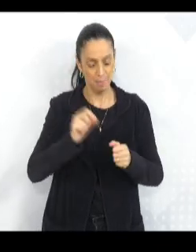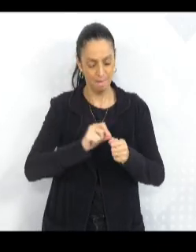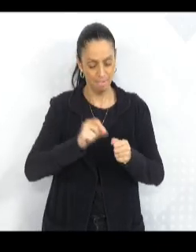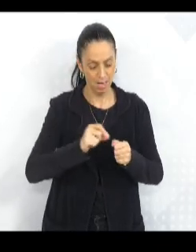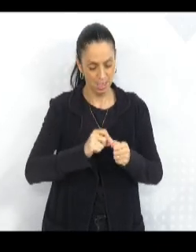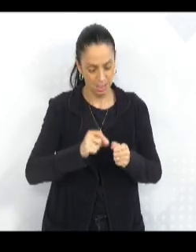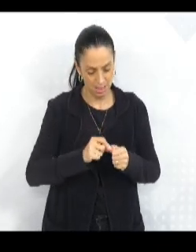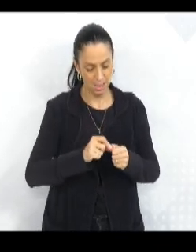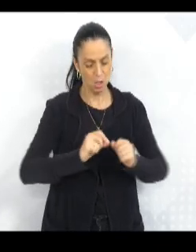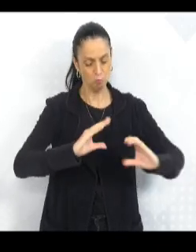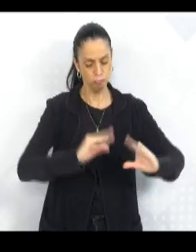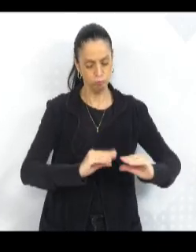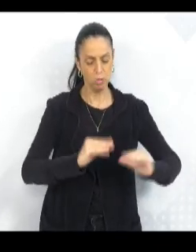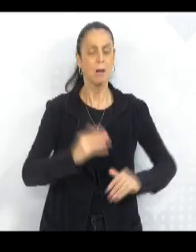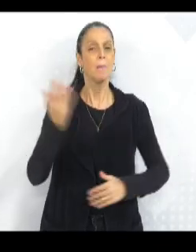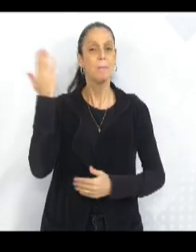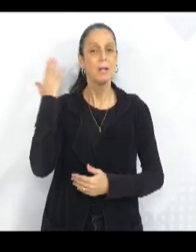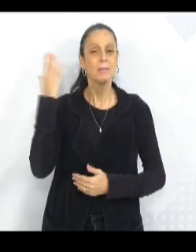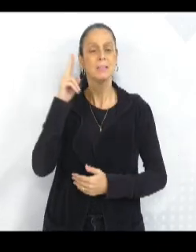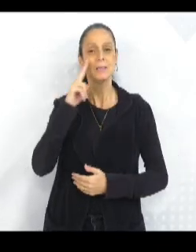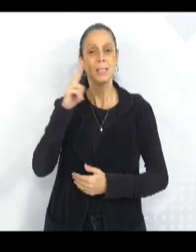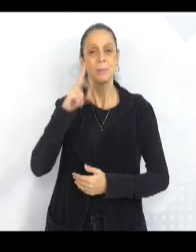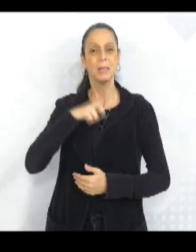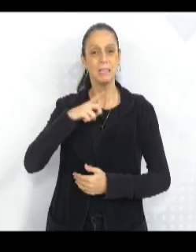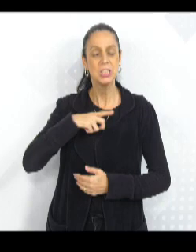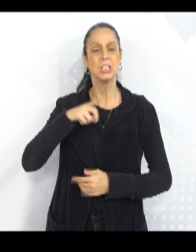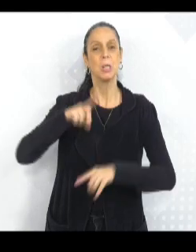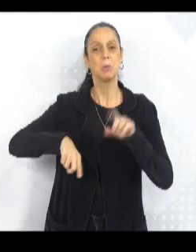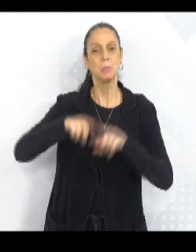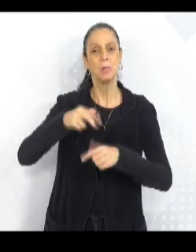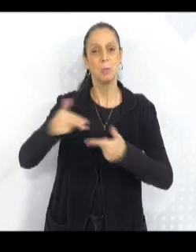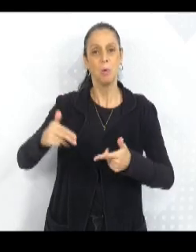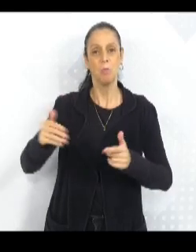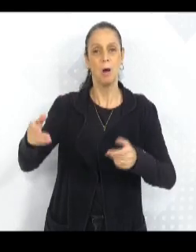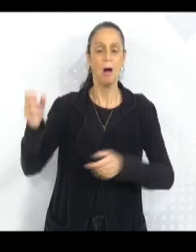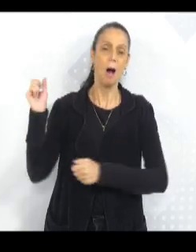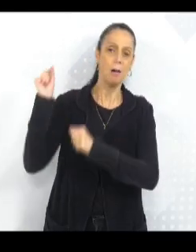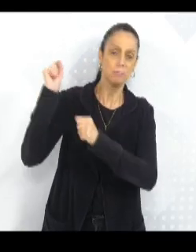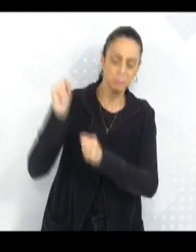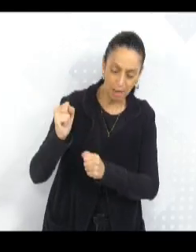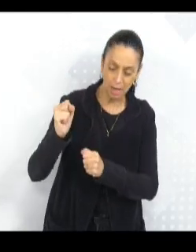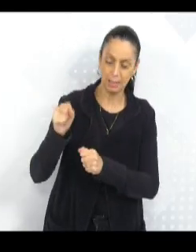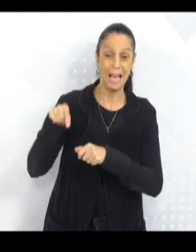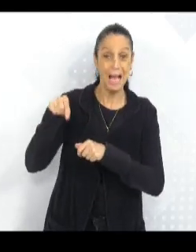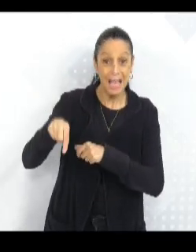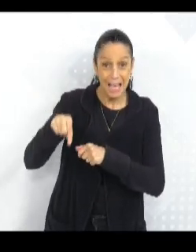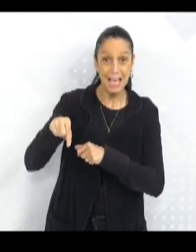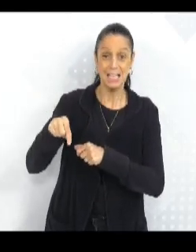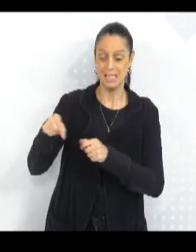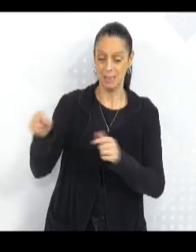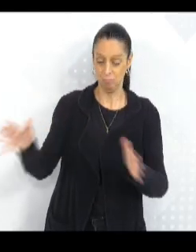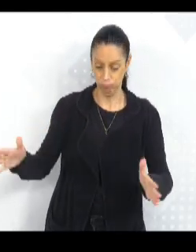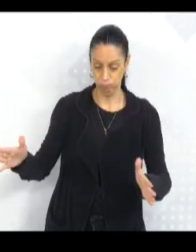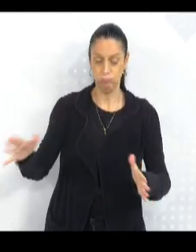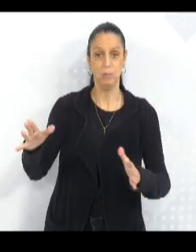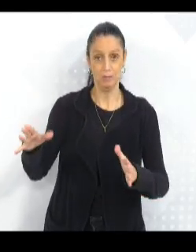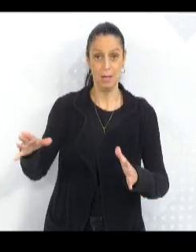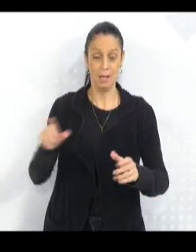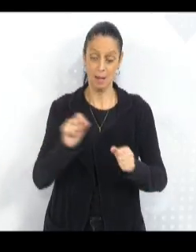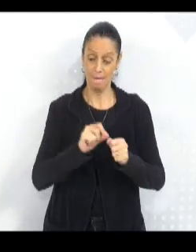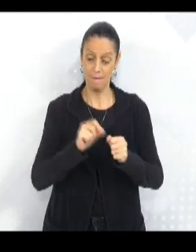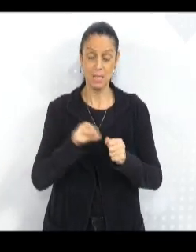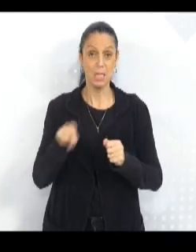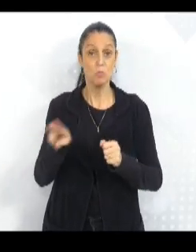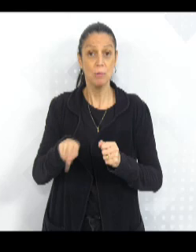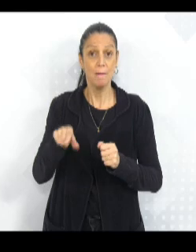que vinha, que era em sacas, né? E lavava aquilo ali e nós desfiávamos aquela palha. E aquilo ali era o nosso colchão.